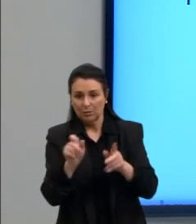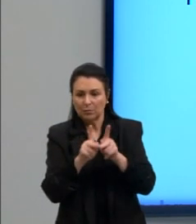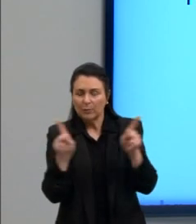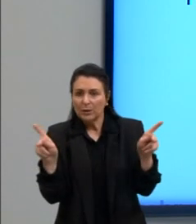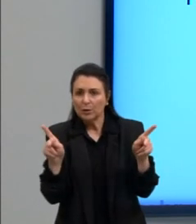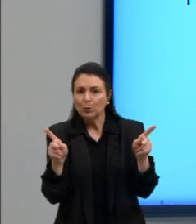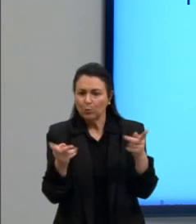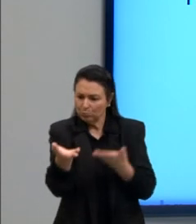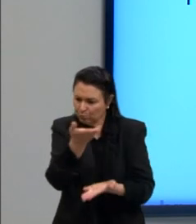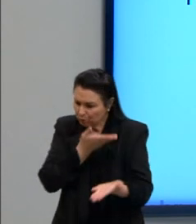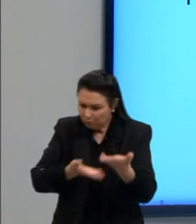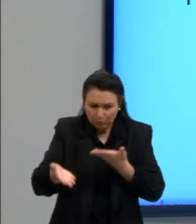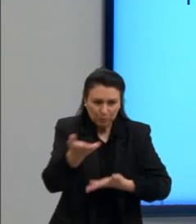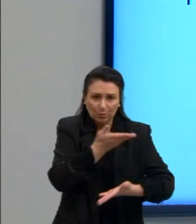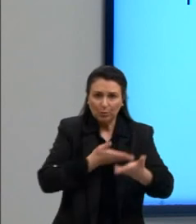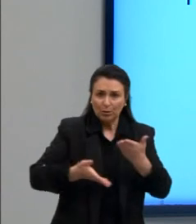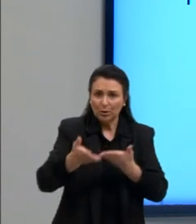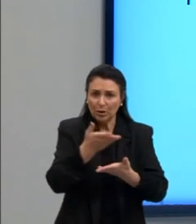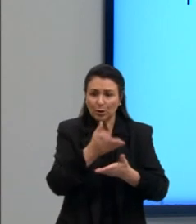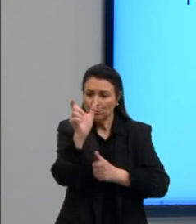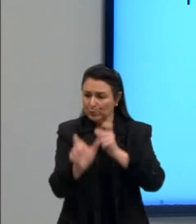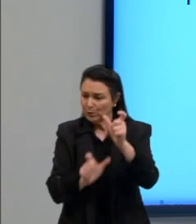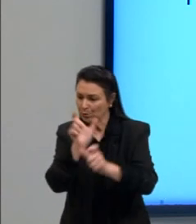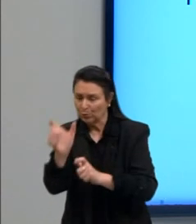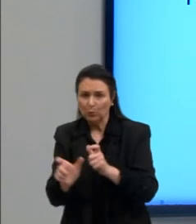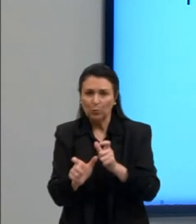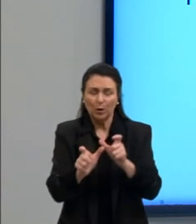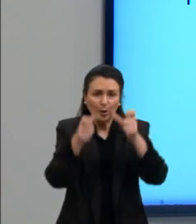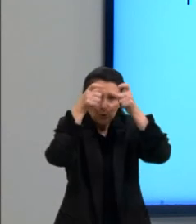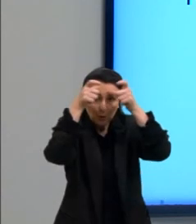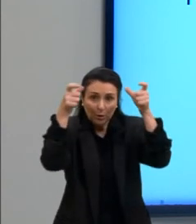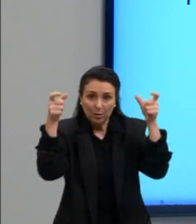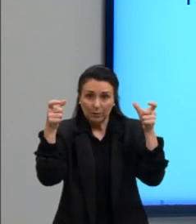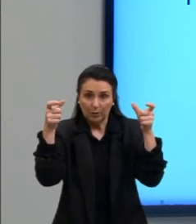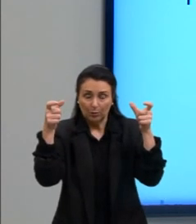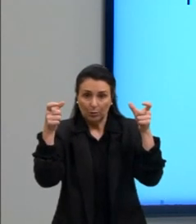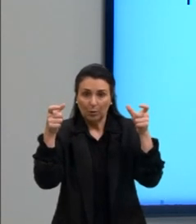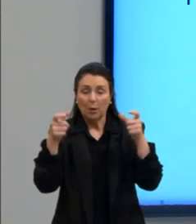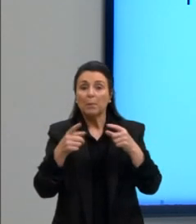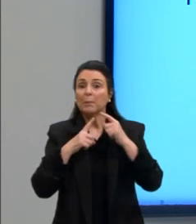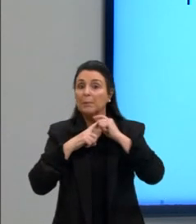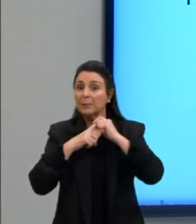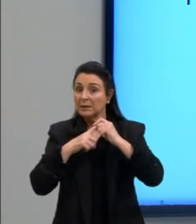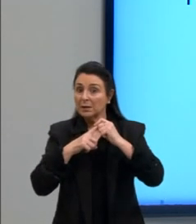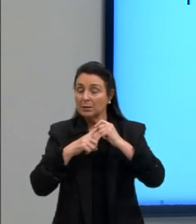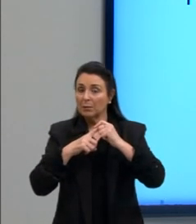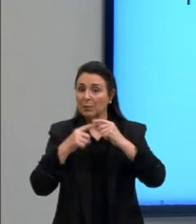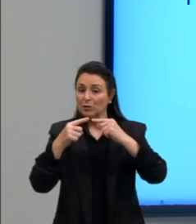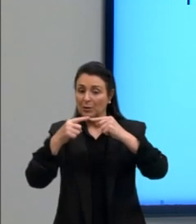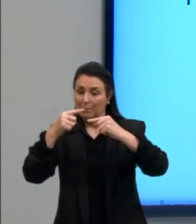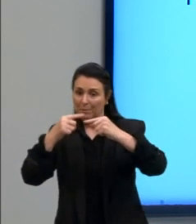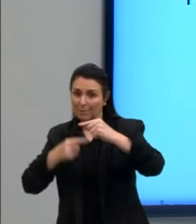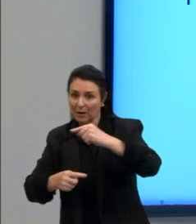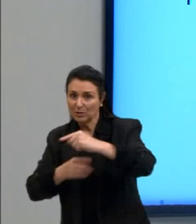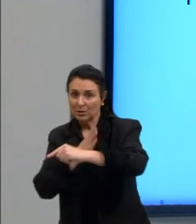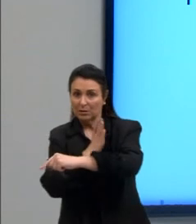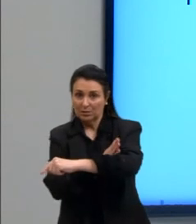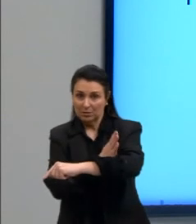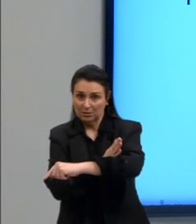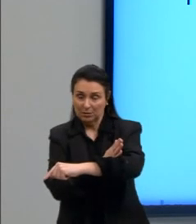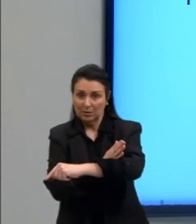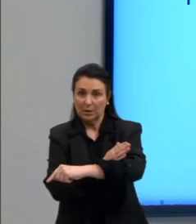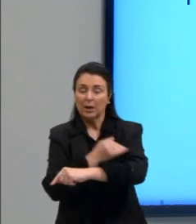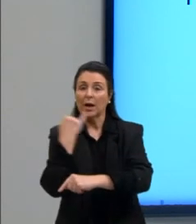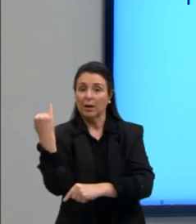circulação de pessoas e conhecimentos, sim, principalmente na Baixa Idade Média, lembrar da importância do